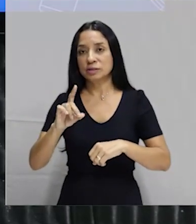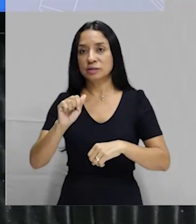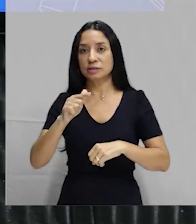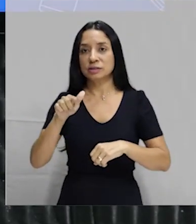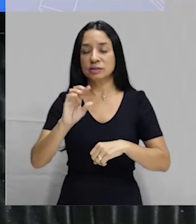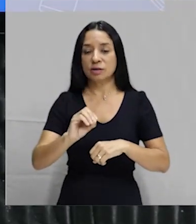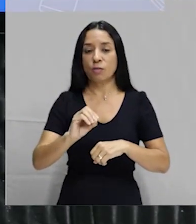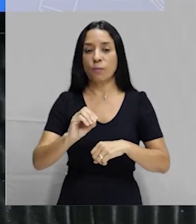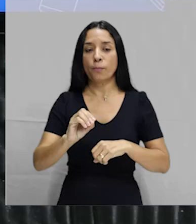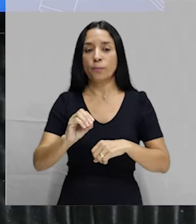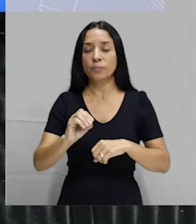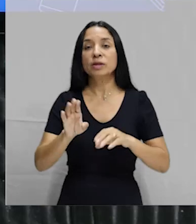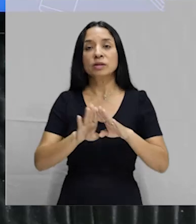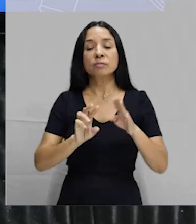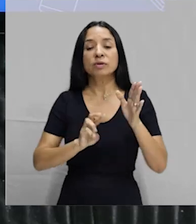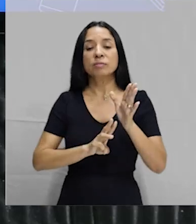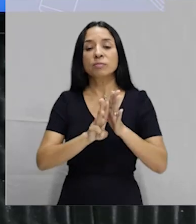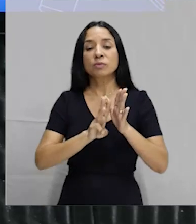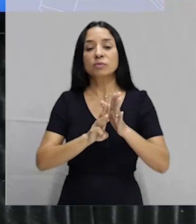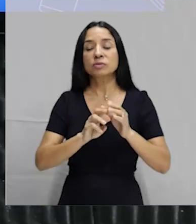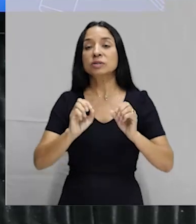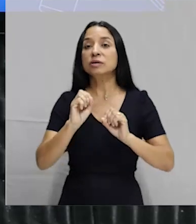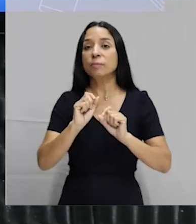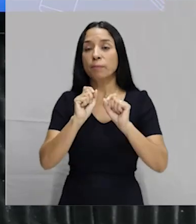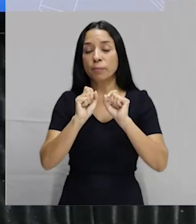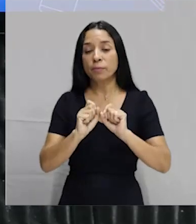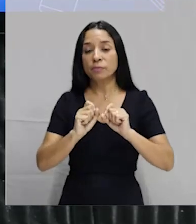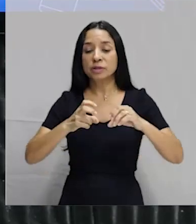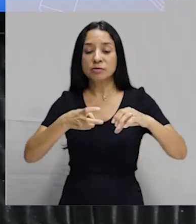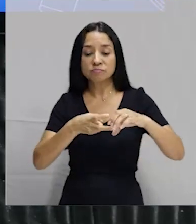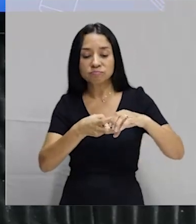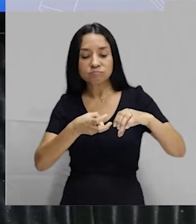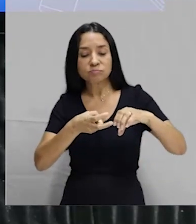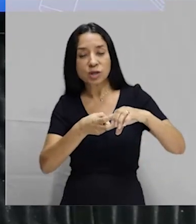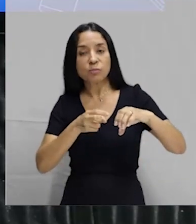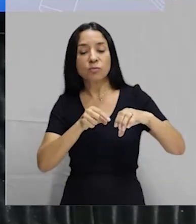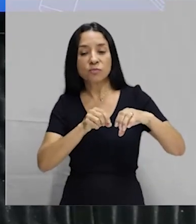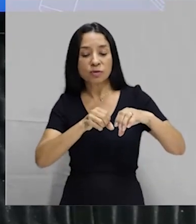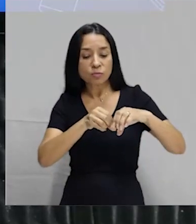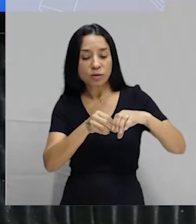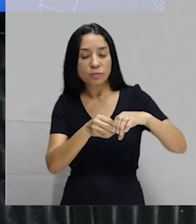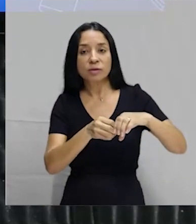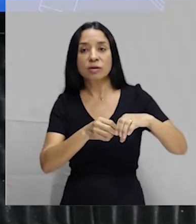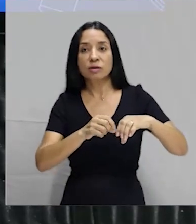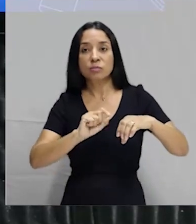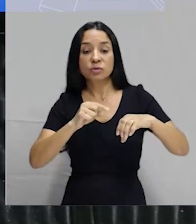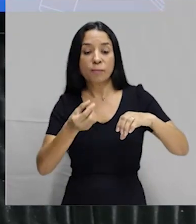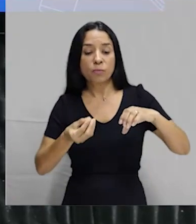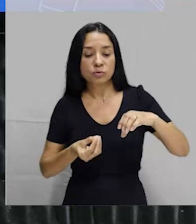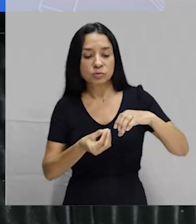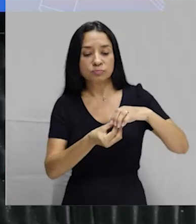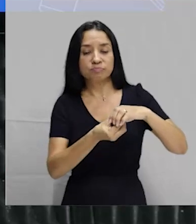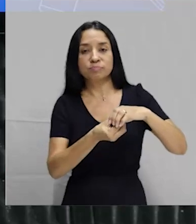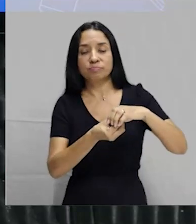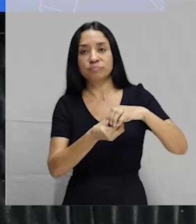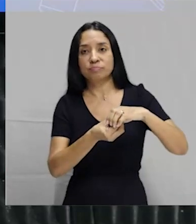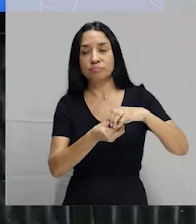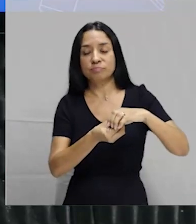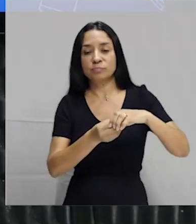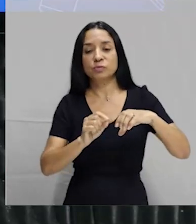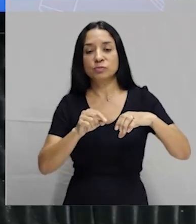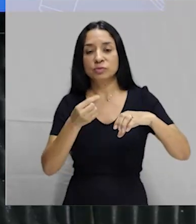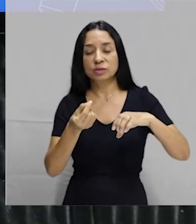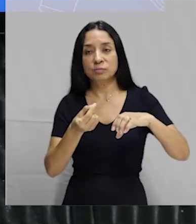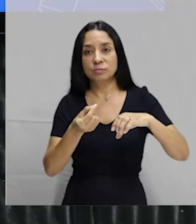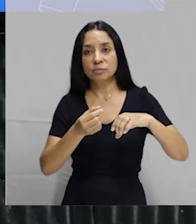que podem remover o embrião depois de implantado. Agora, depois que o embrião já foi implantado,